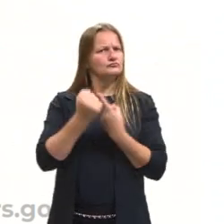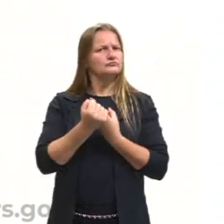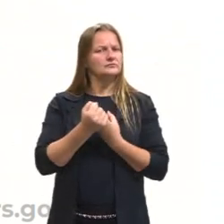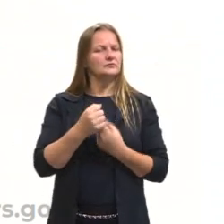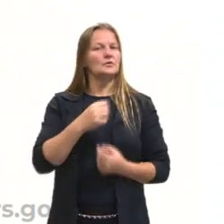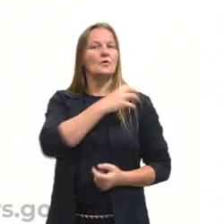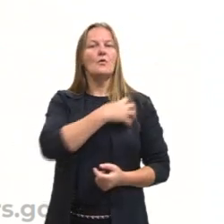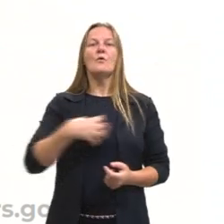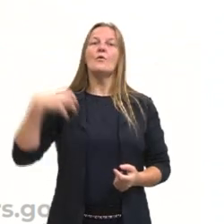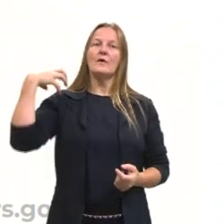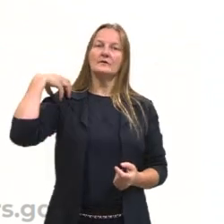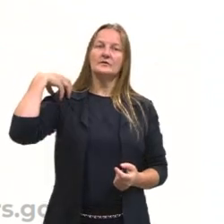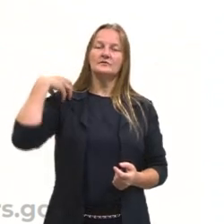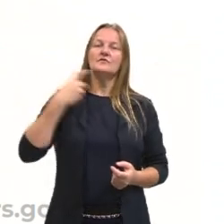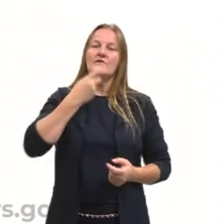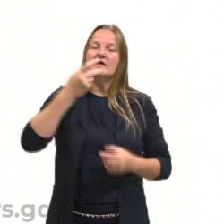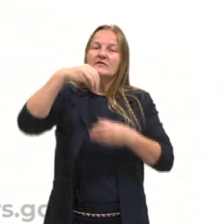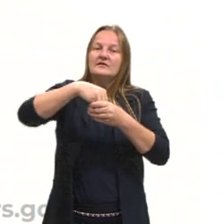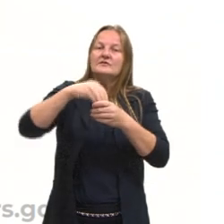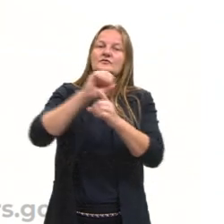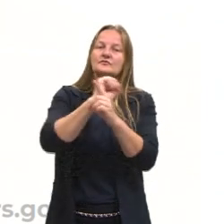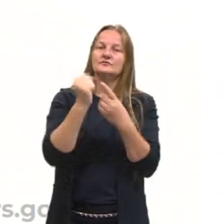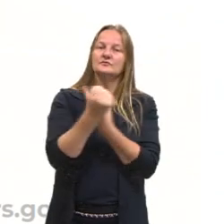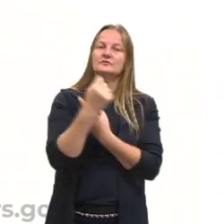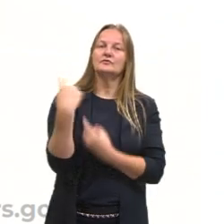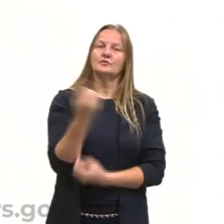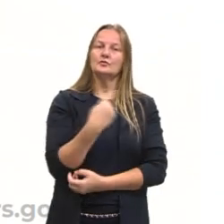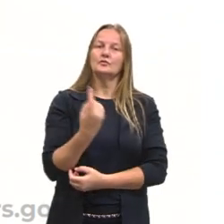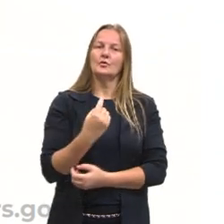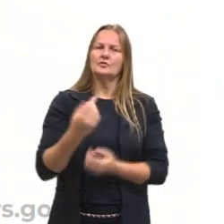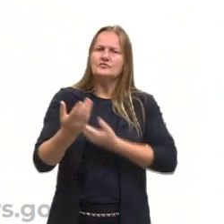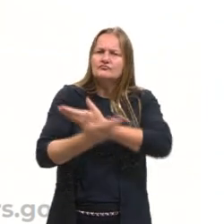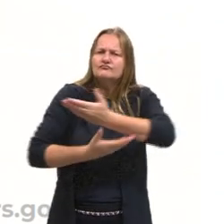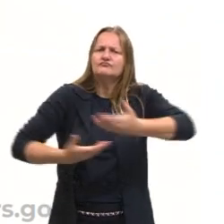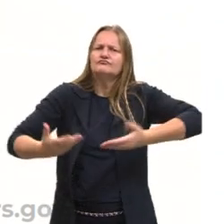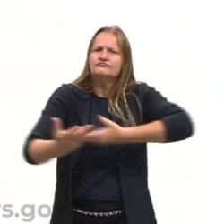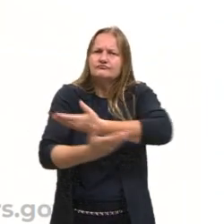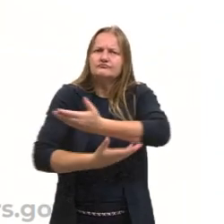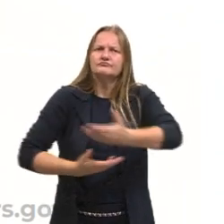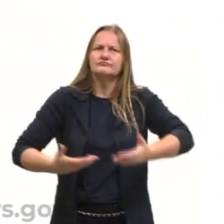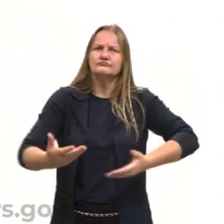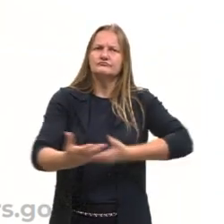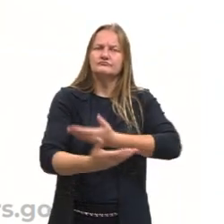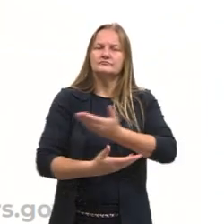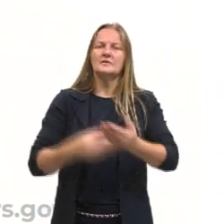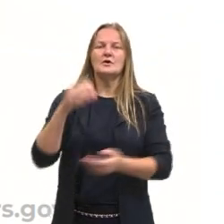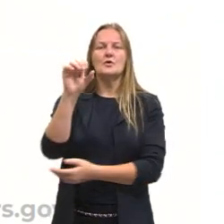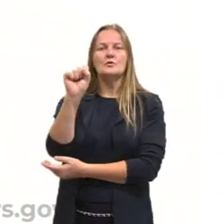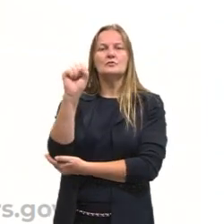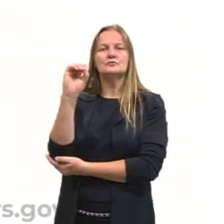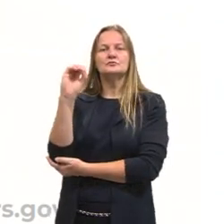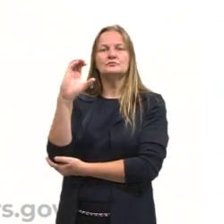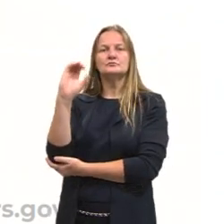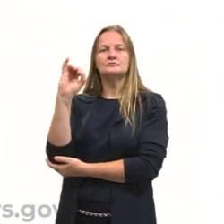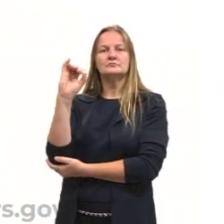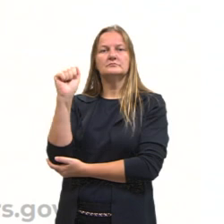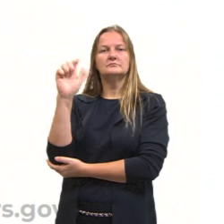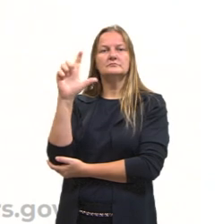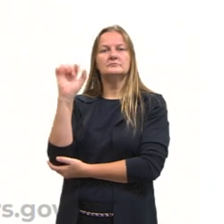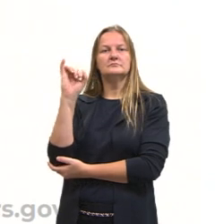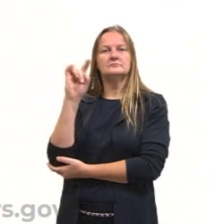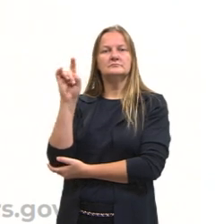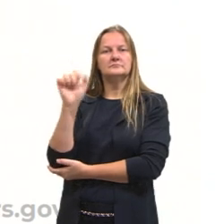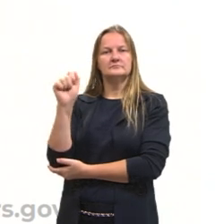já falava isso, a necessidade de nós nos socializarmos. Então, a formação humana, nossa